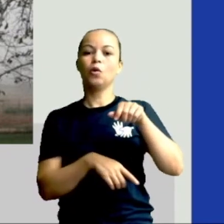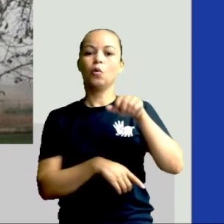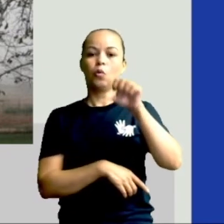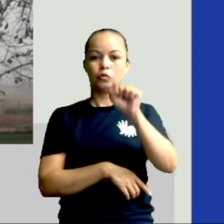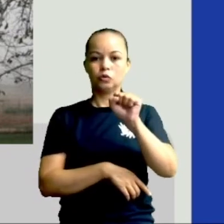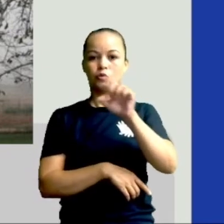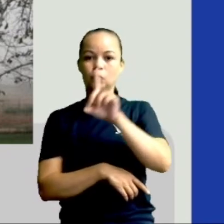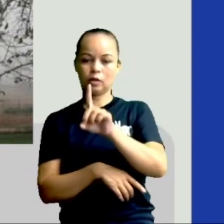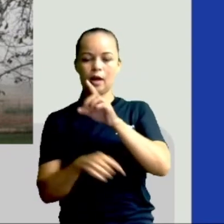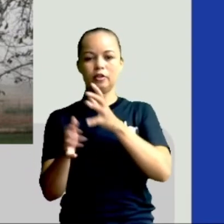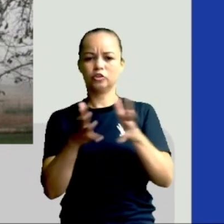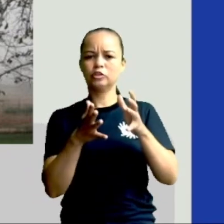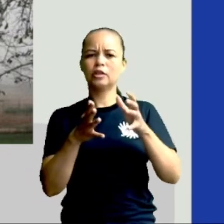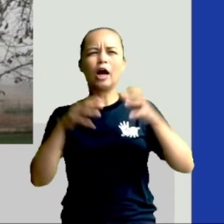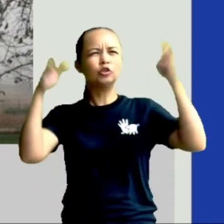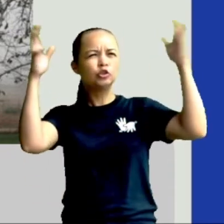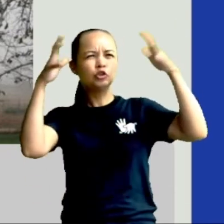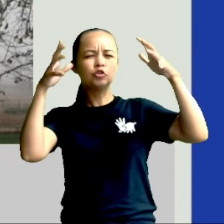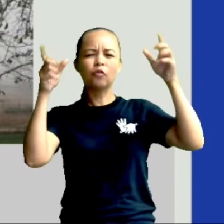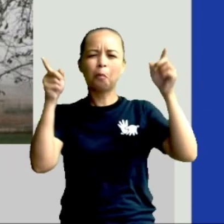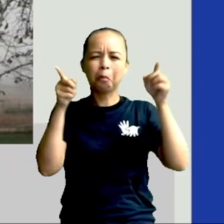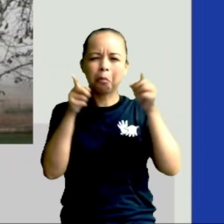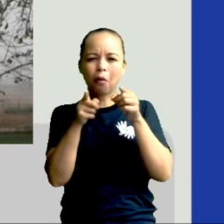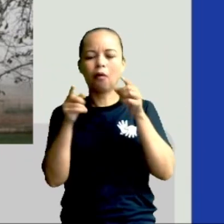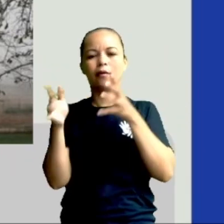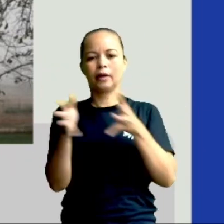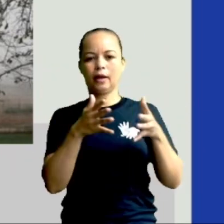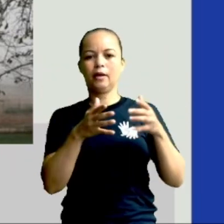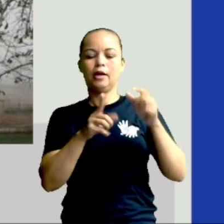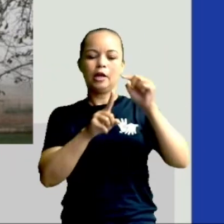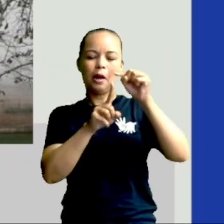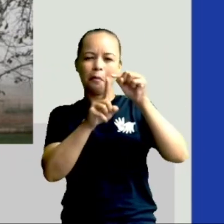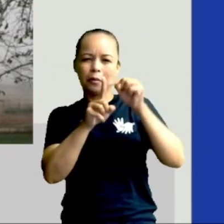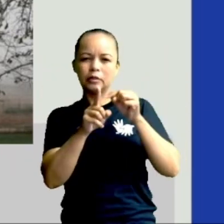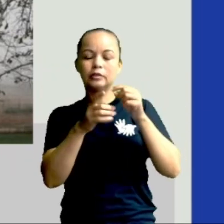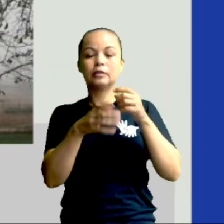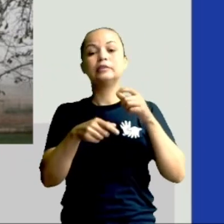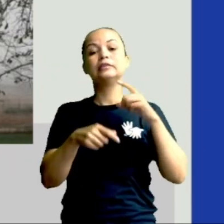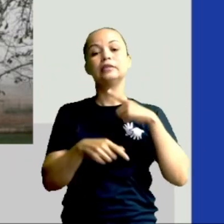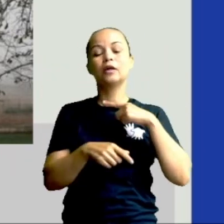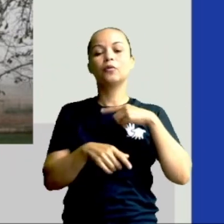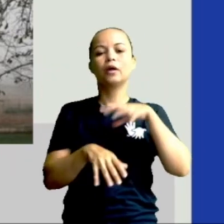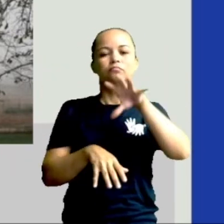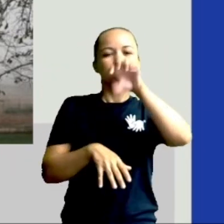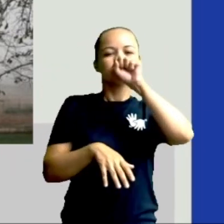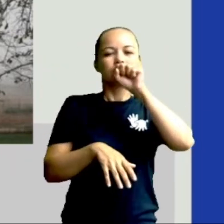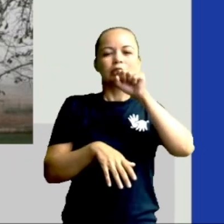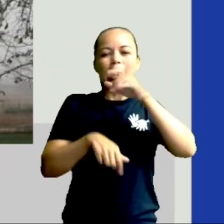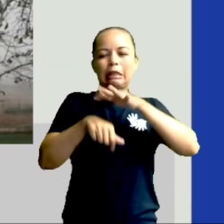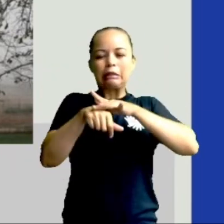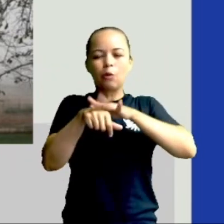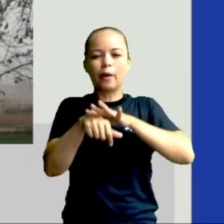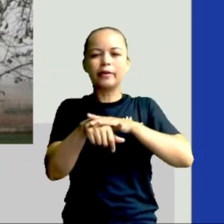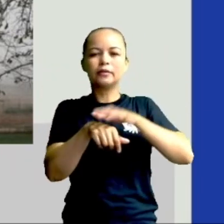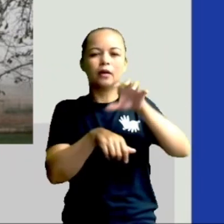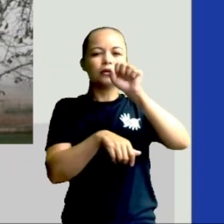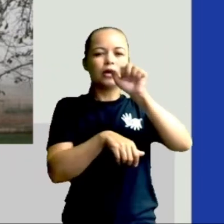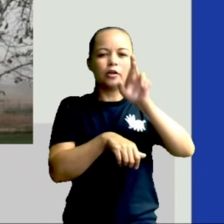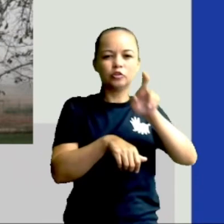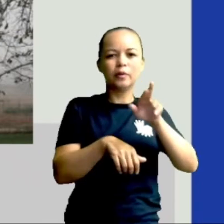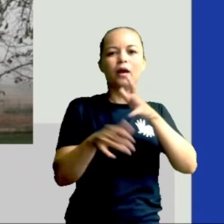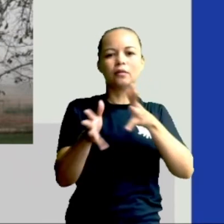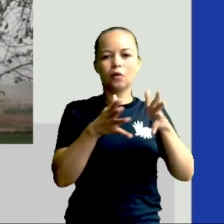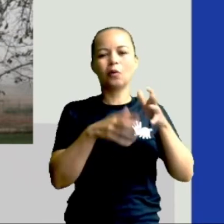índice de chuva, tá? E a baixa umidade, o que favorece o surgimento de doenças respiratórias. Então, nessa época do ano,